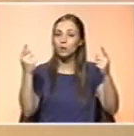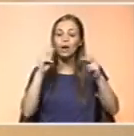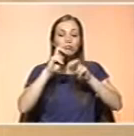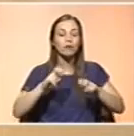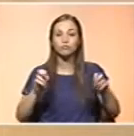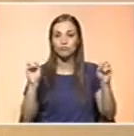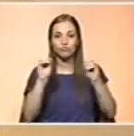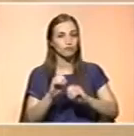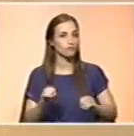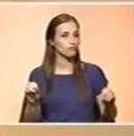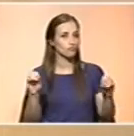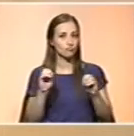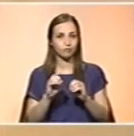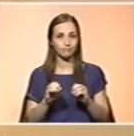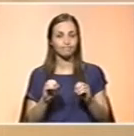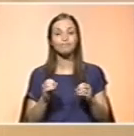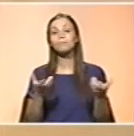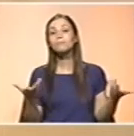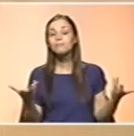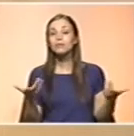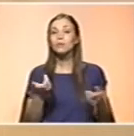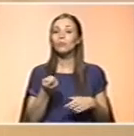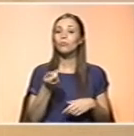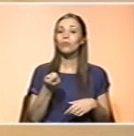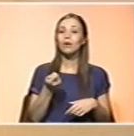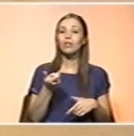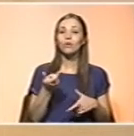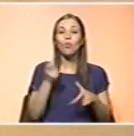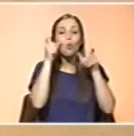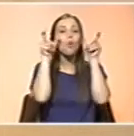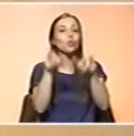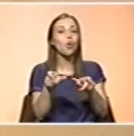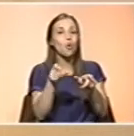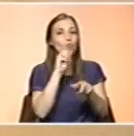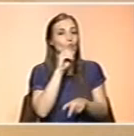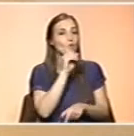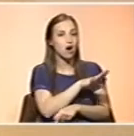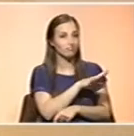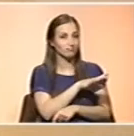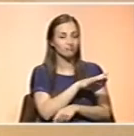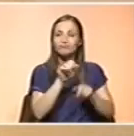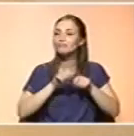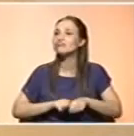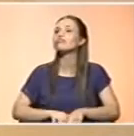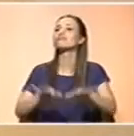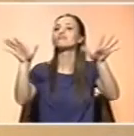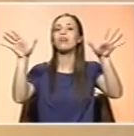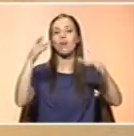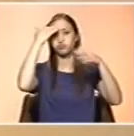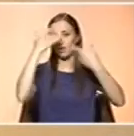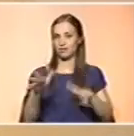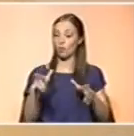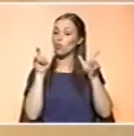implica que fica um pouco descontrolada a maneira como eles são disseminados. O que